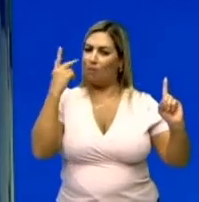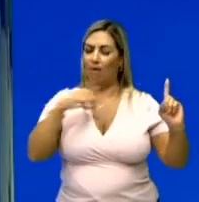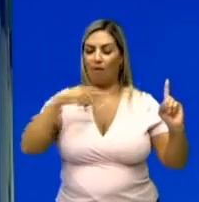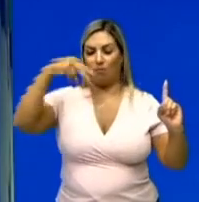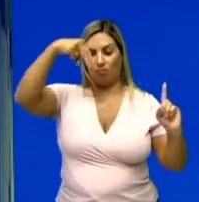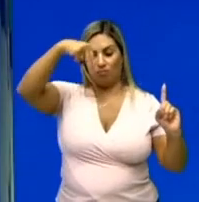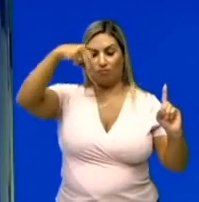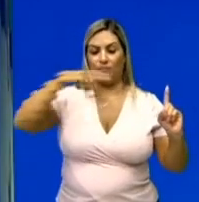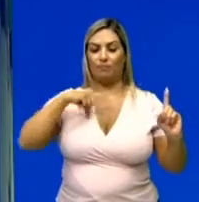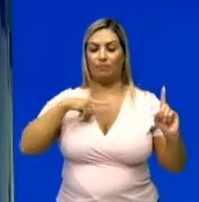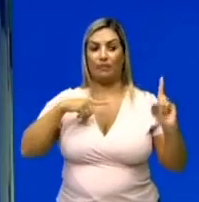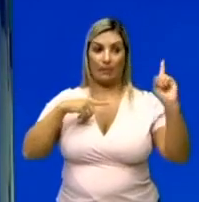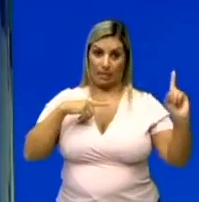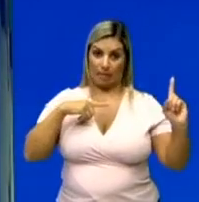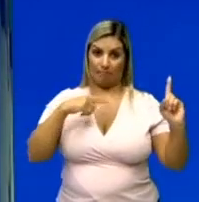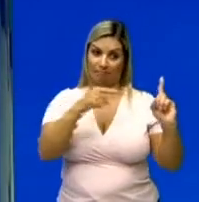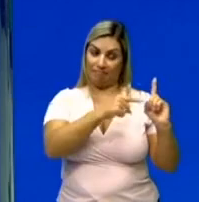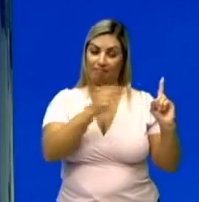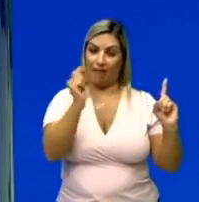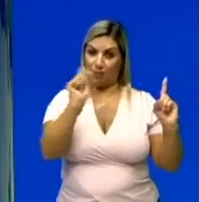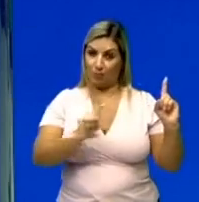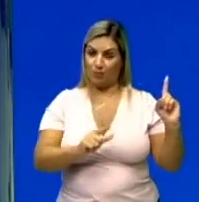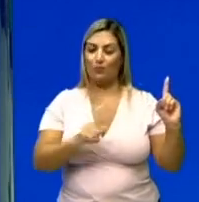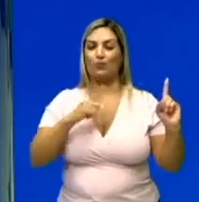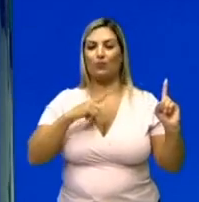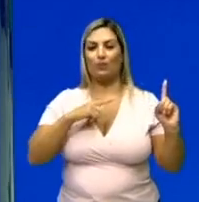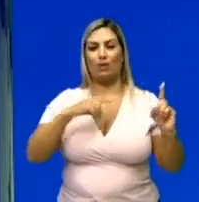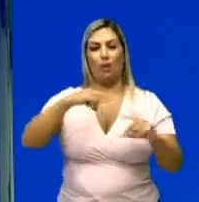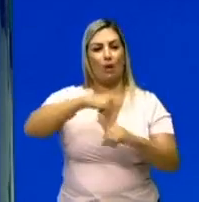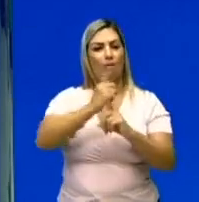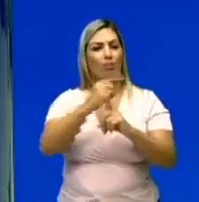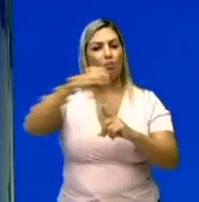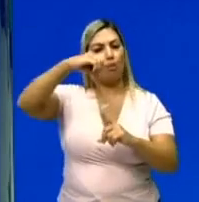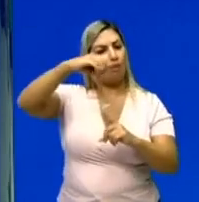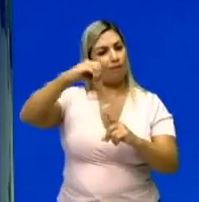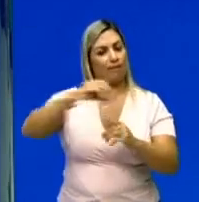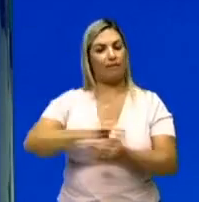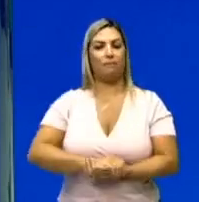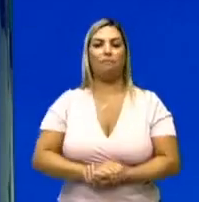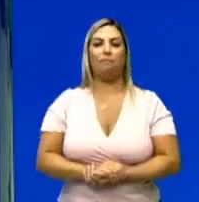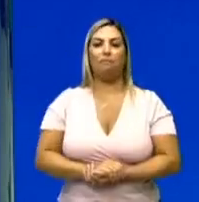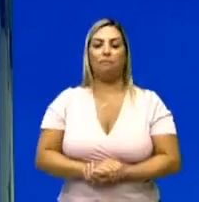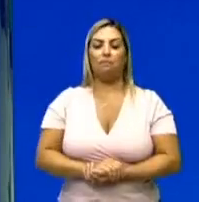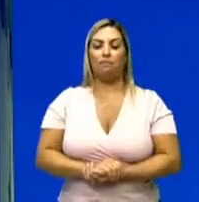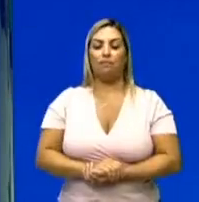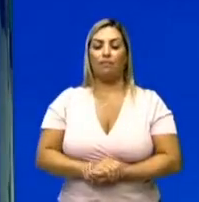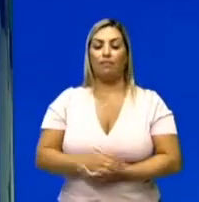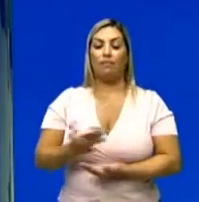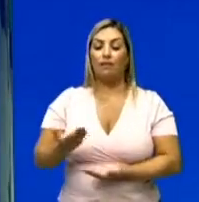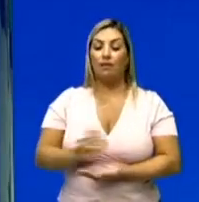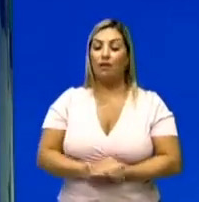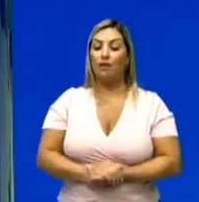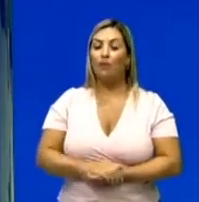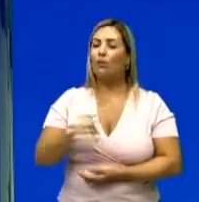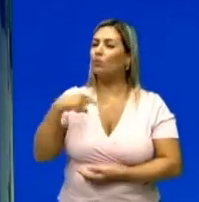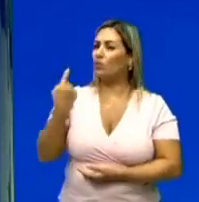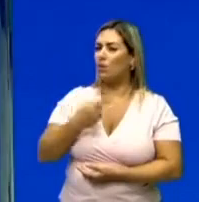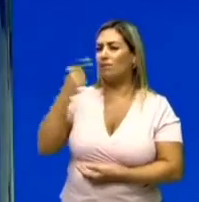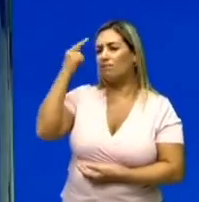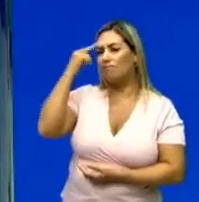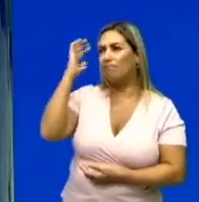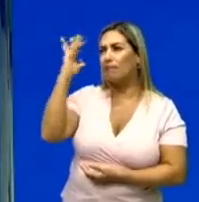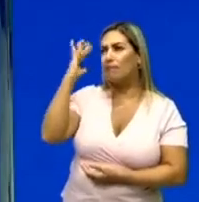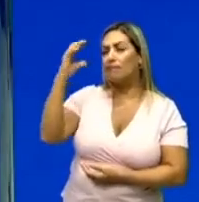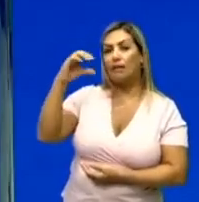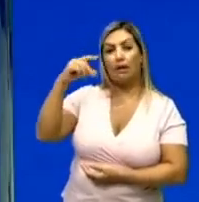aqui e um deslocamento aqui. Um ângulo de 90 graus. Beleza? E aí, olha só, pessoal. Quando a gente pensa em